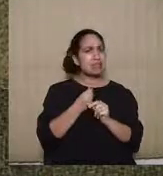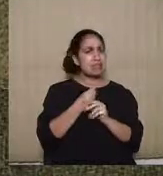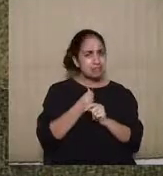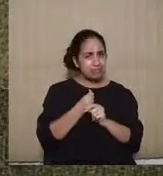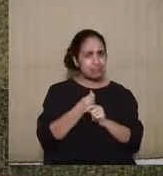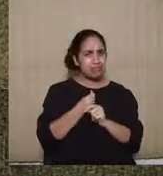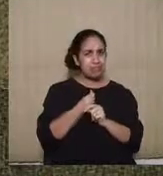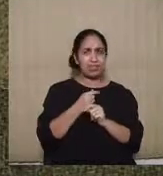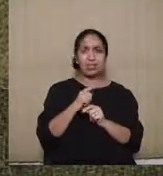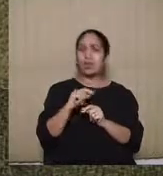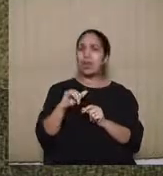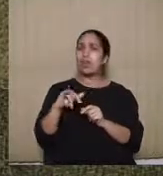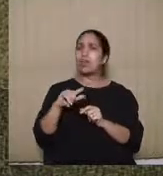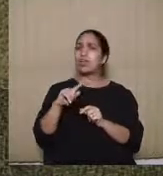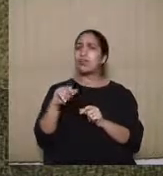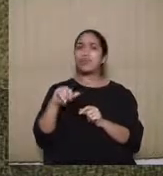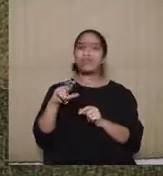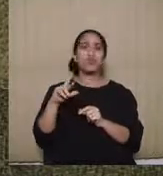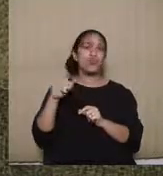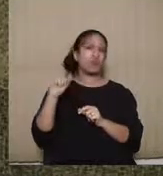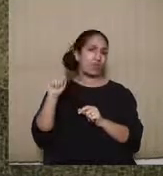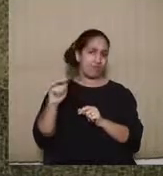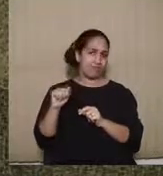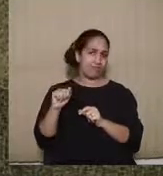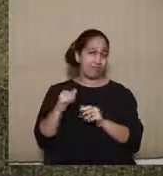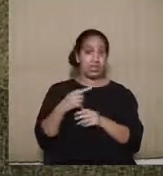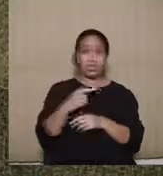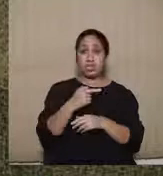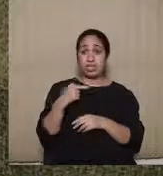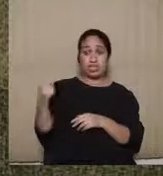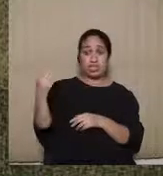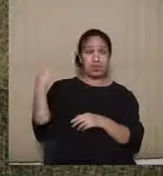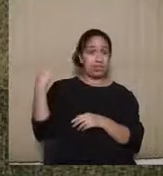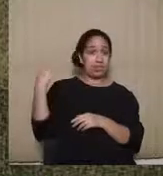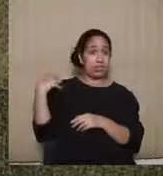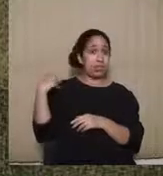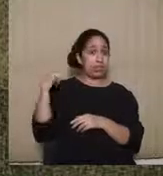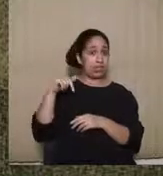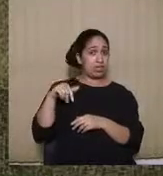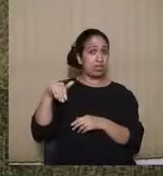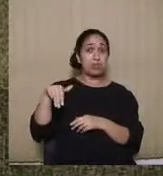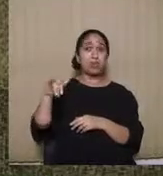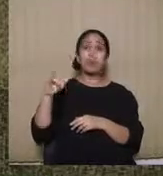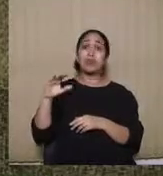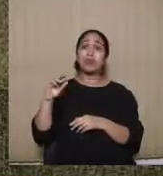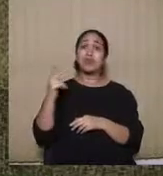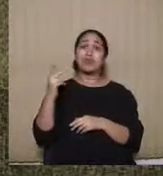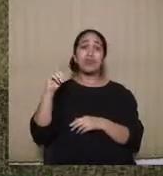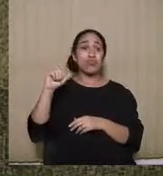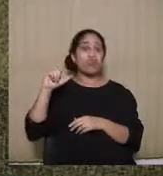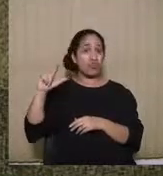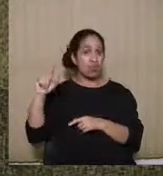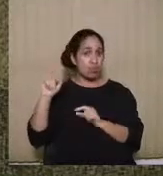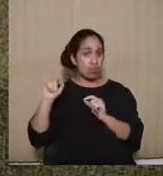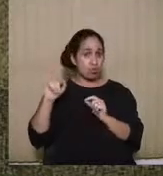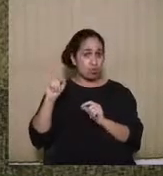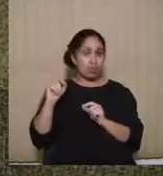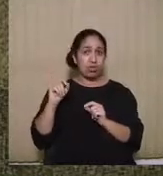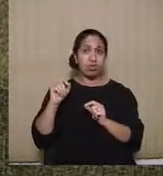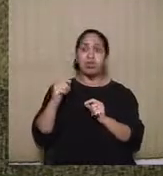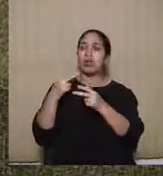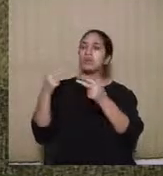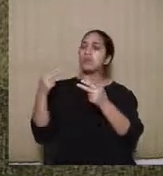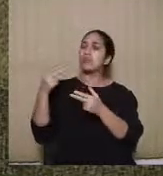a lisura do pleito. E, na semana passada, teve aqui o Michel falando muito bem também sobre prestação de